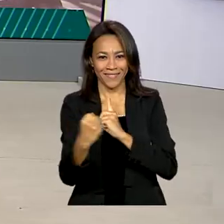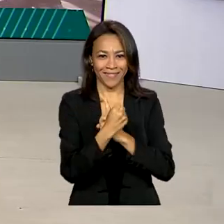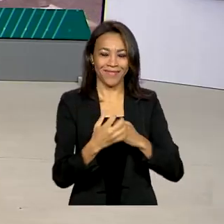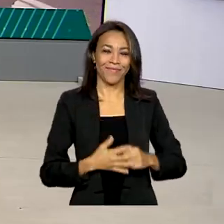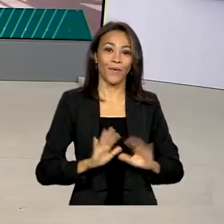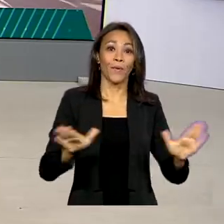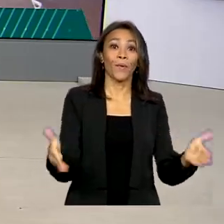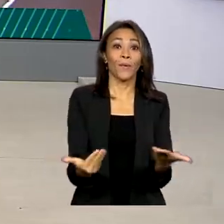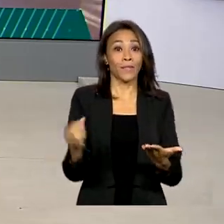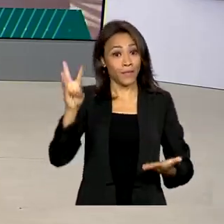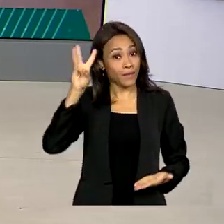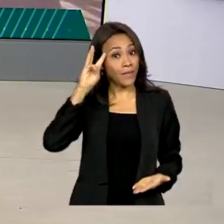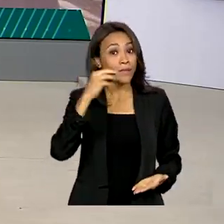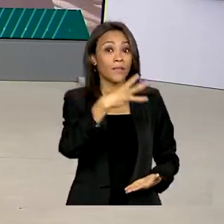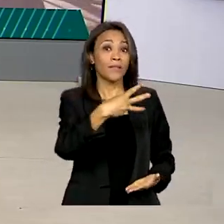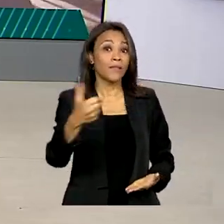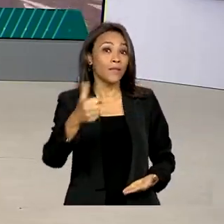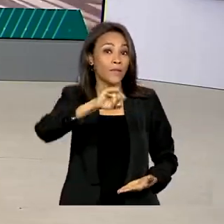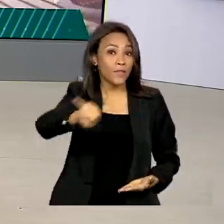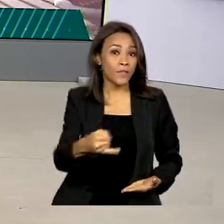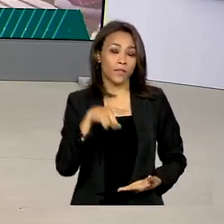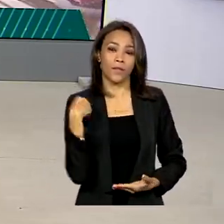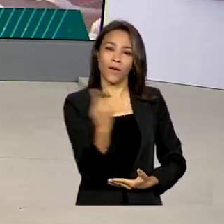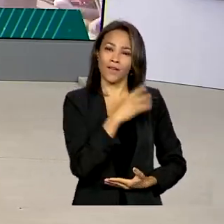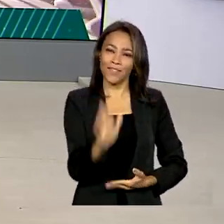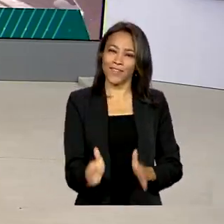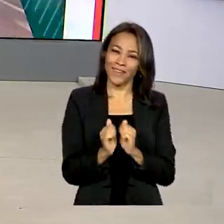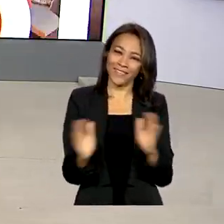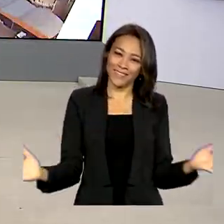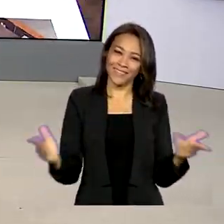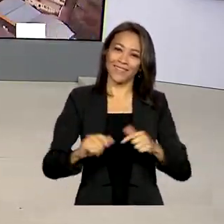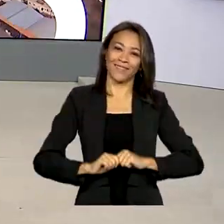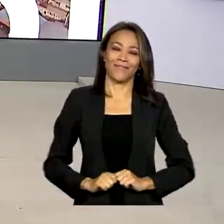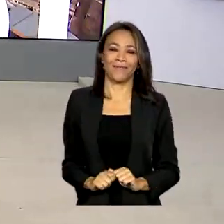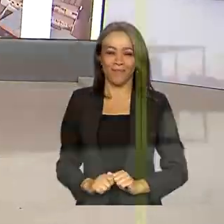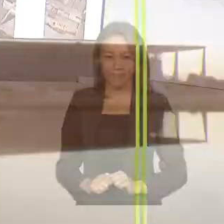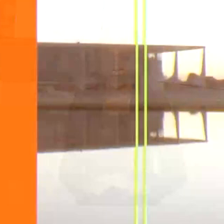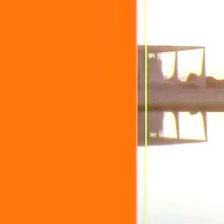Terça-feira, 31 de janeiro, o Brasil em Dia já está no ar.